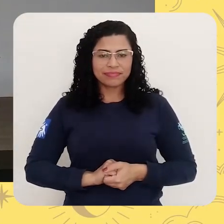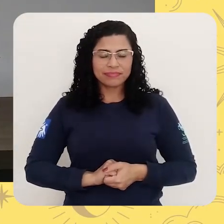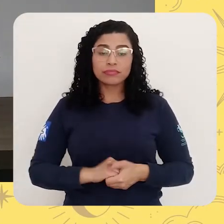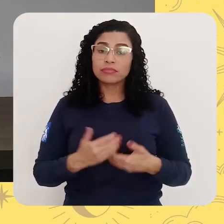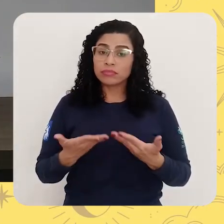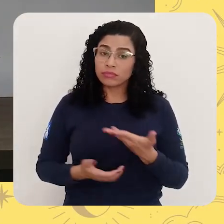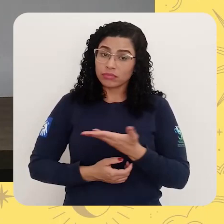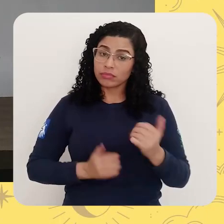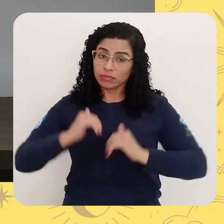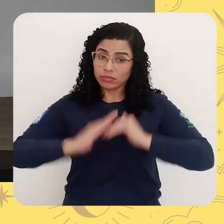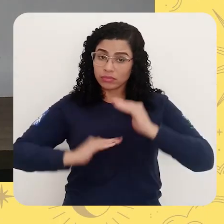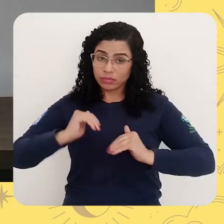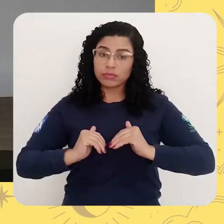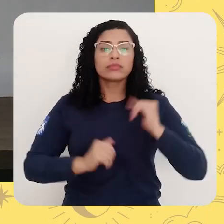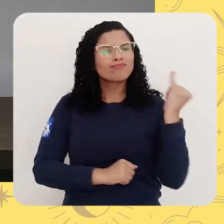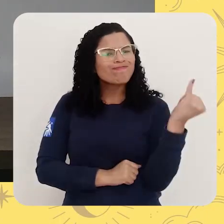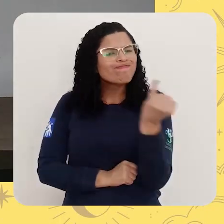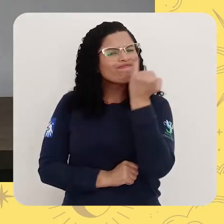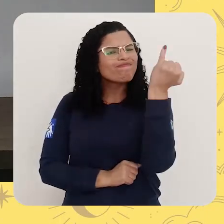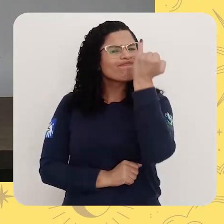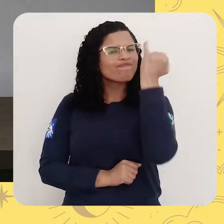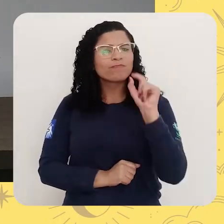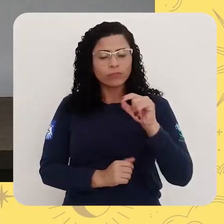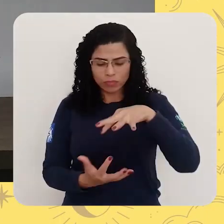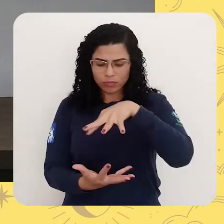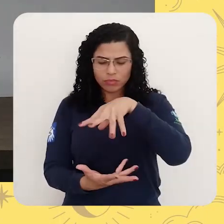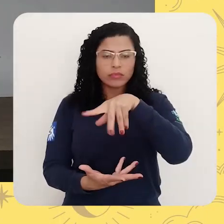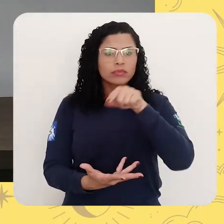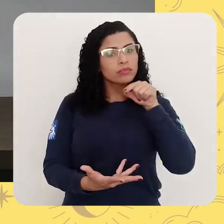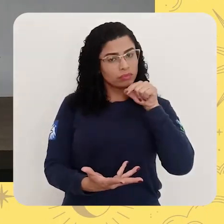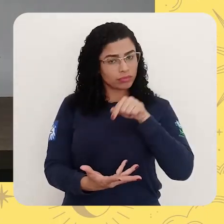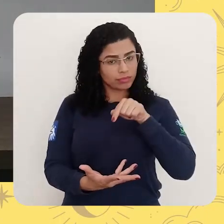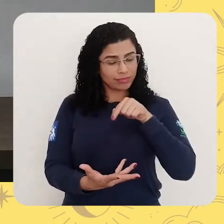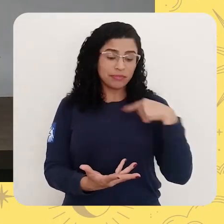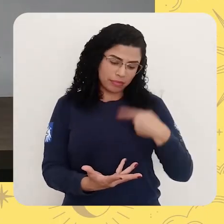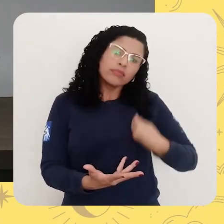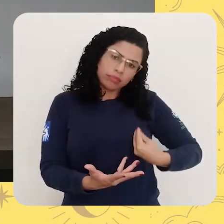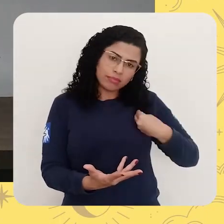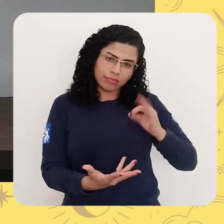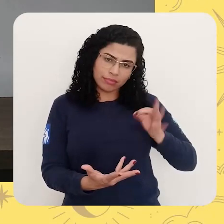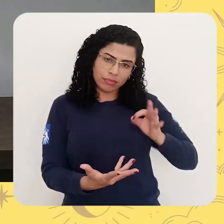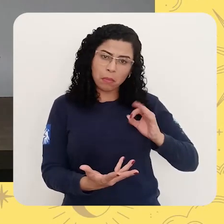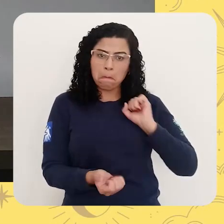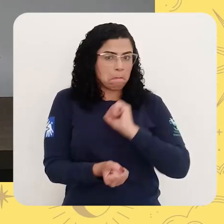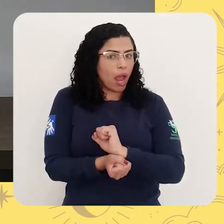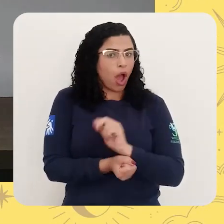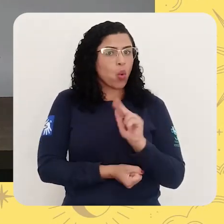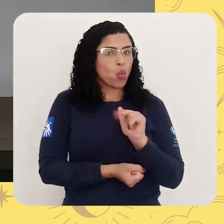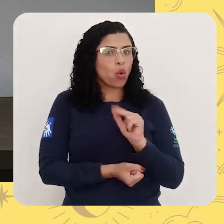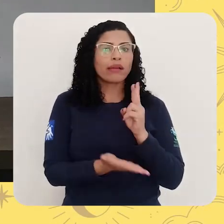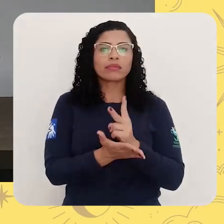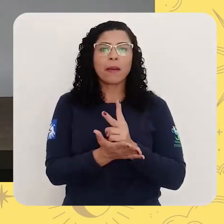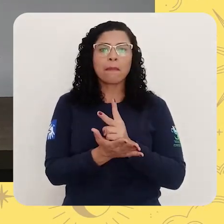Para essa atividade, é importante falar que o planeta Terra, aqui onde a gente vive, não está parado.